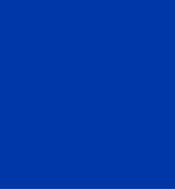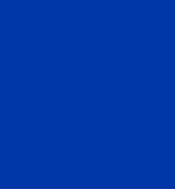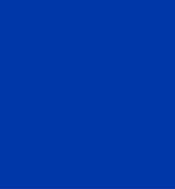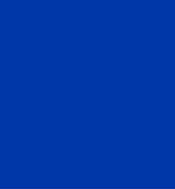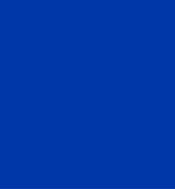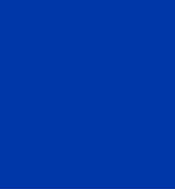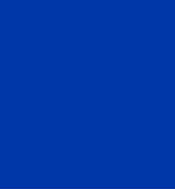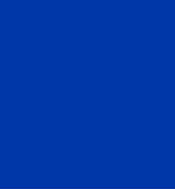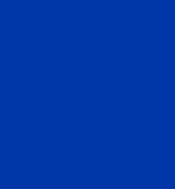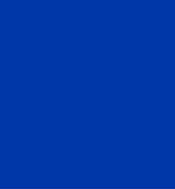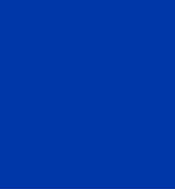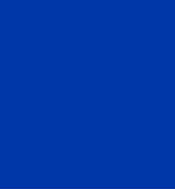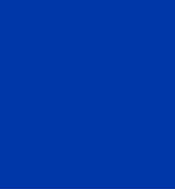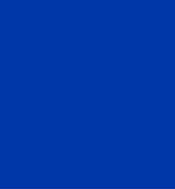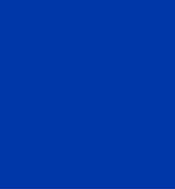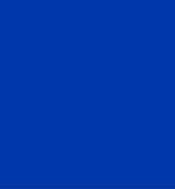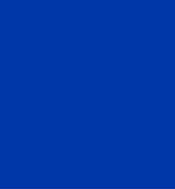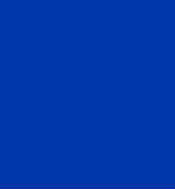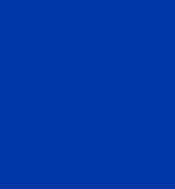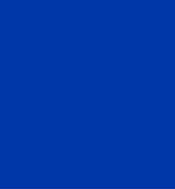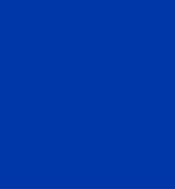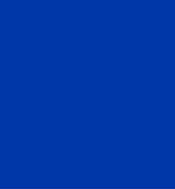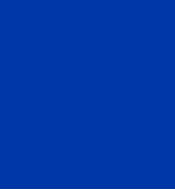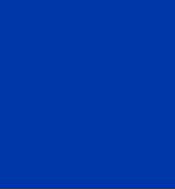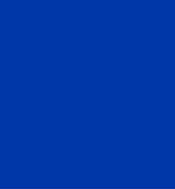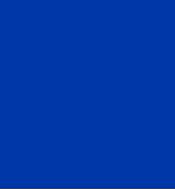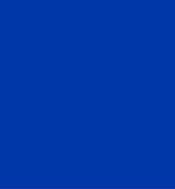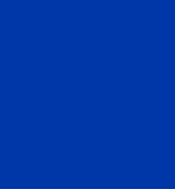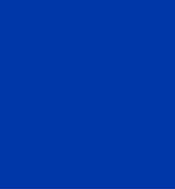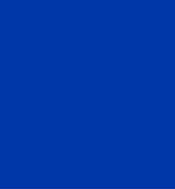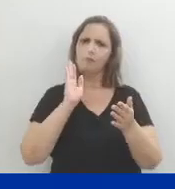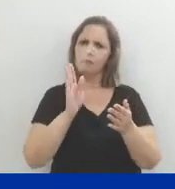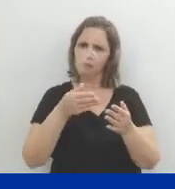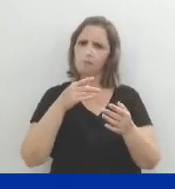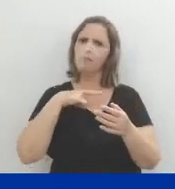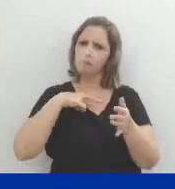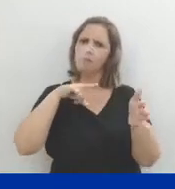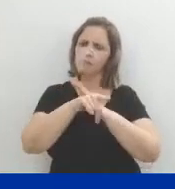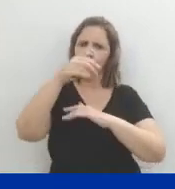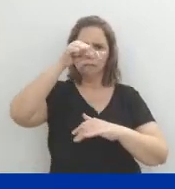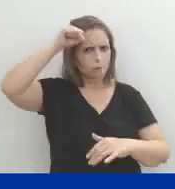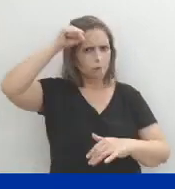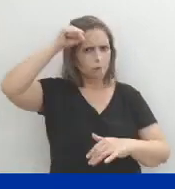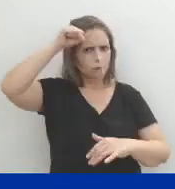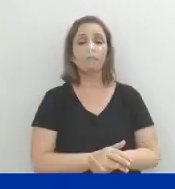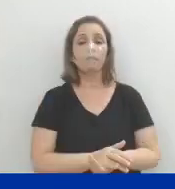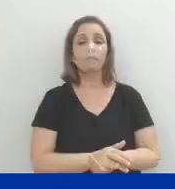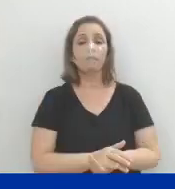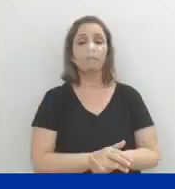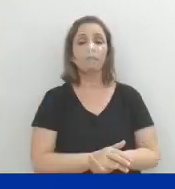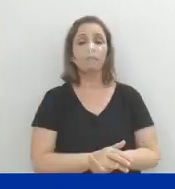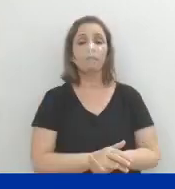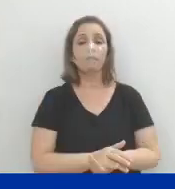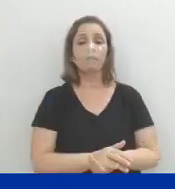literatura pernambucana e como esses autores caem nos vestibulares, ok? E agora tá aí pra você ver,